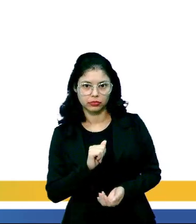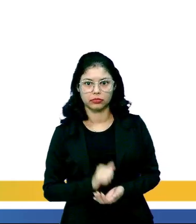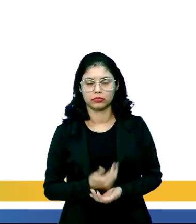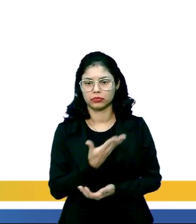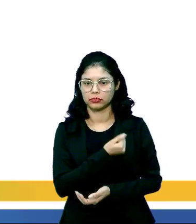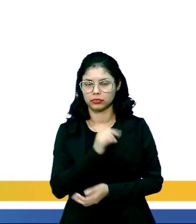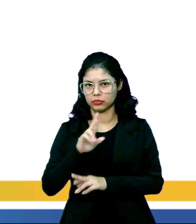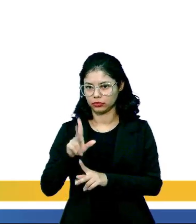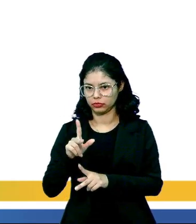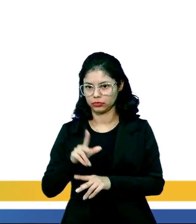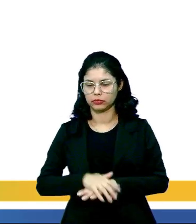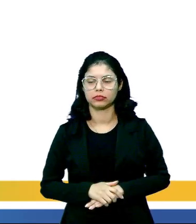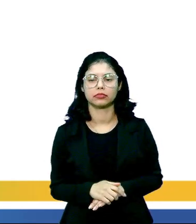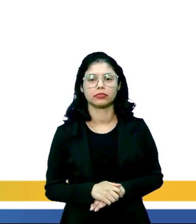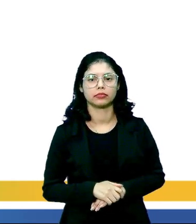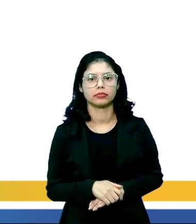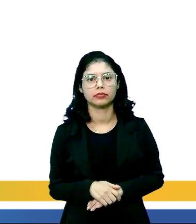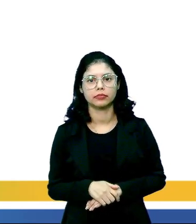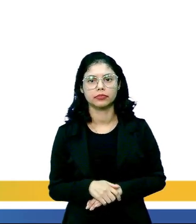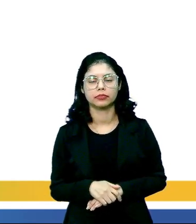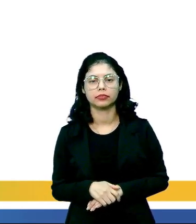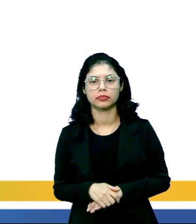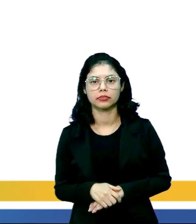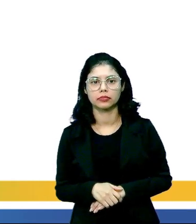que são os números diferentes. Tá certo?